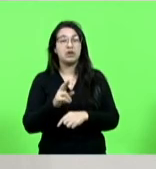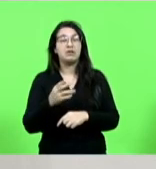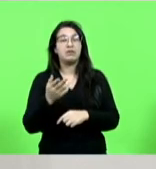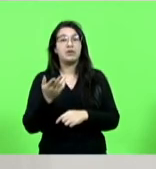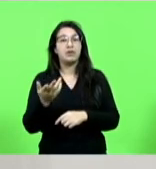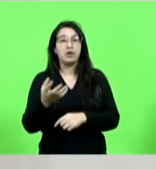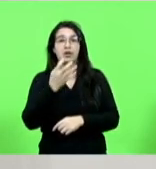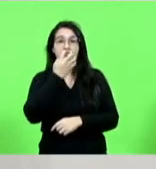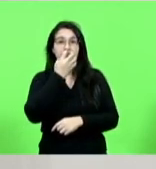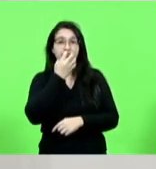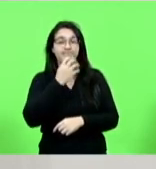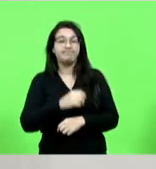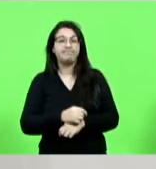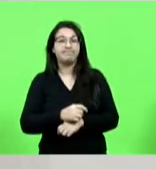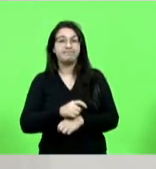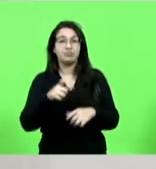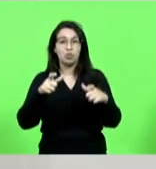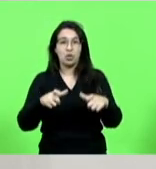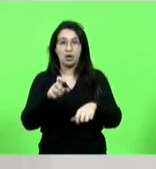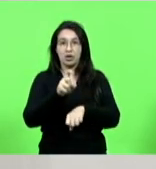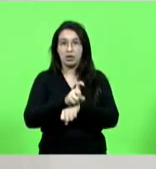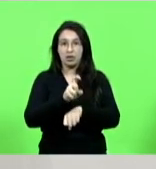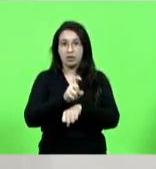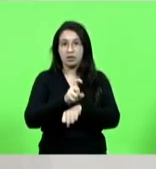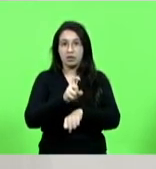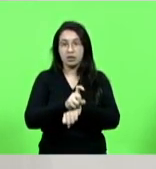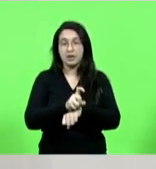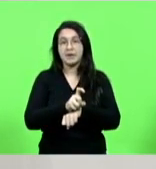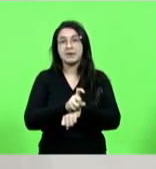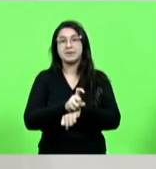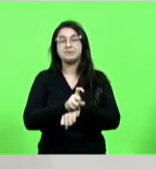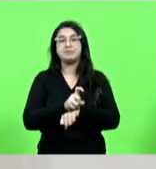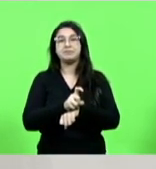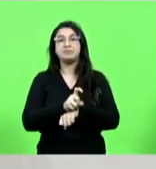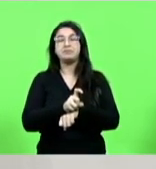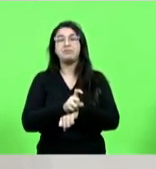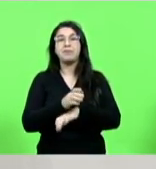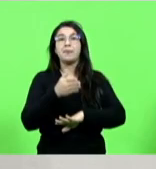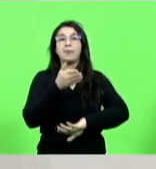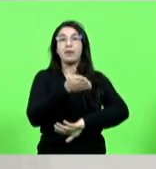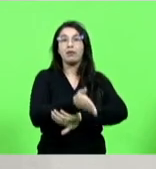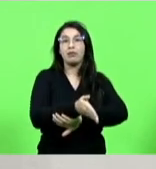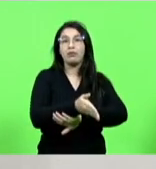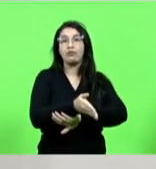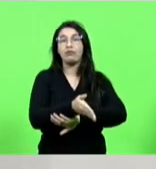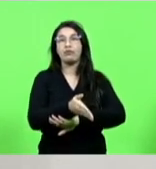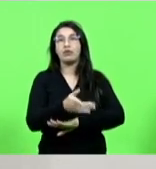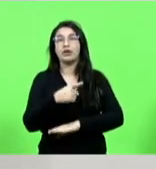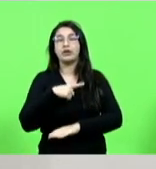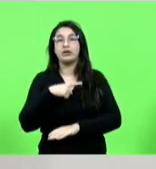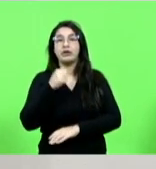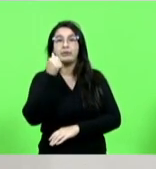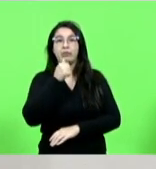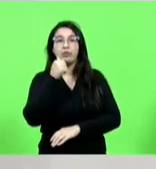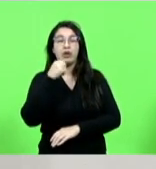nós tivemos então esse ato e lá nós temos uma vereadora